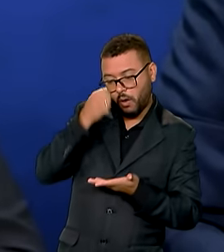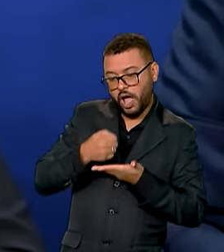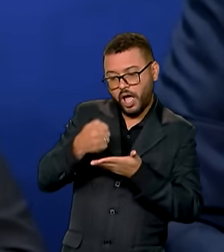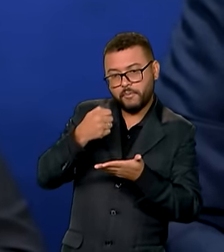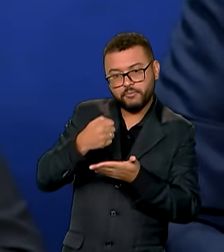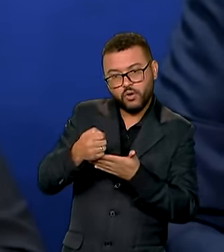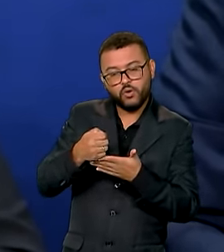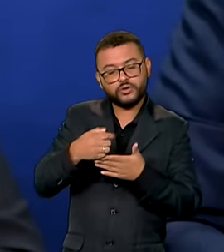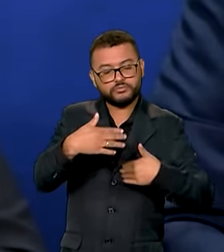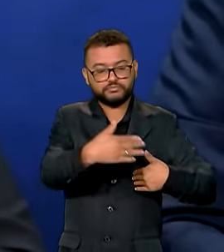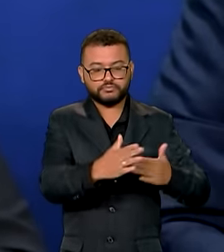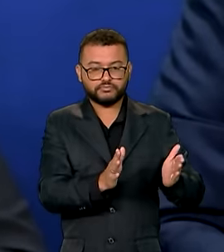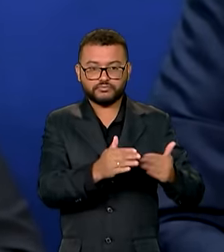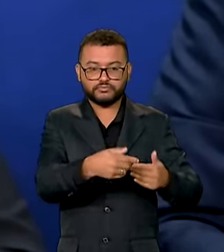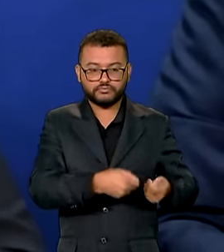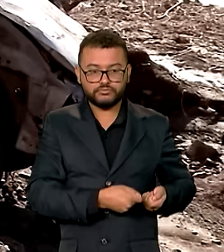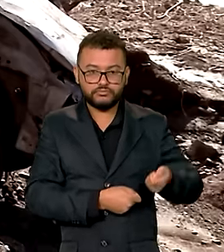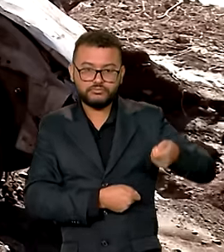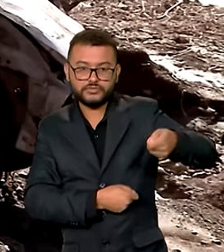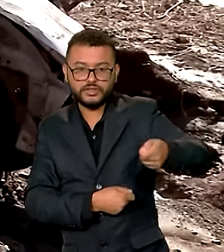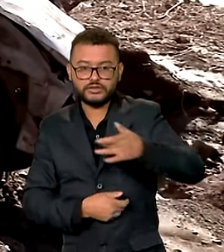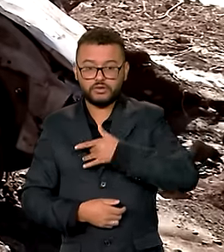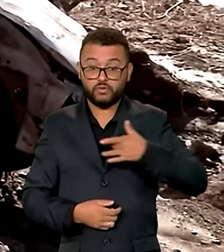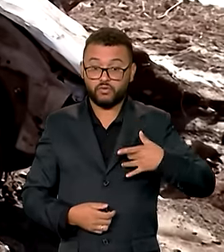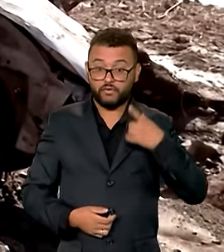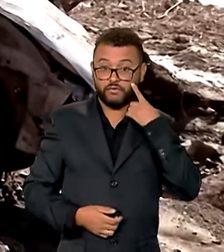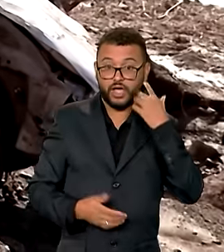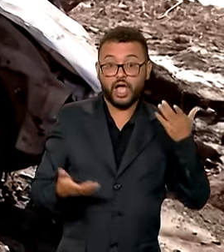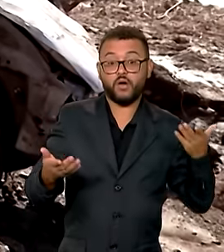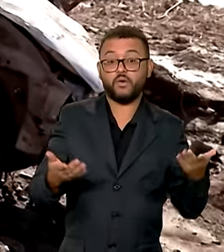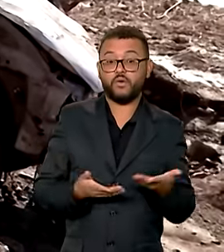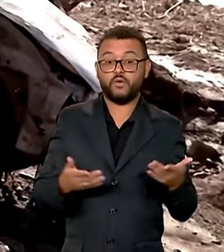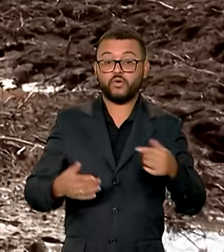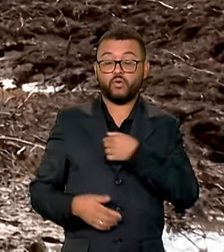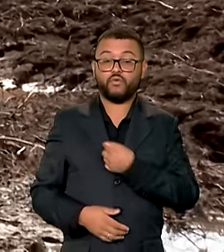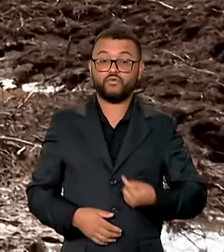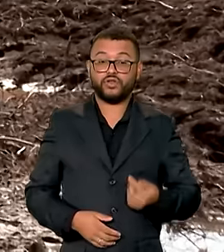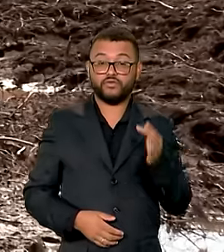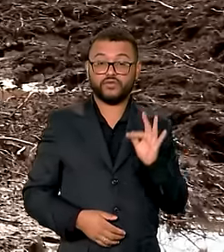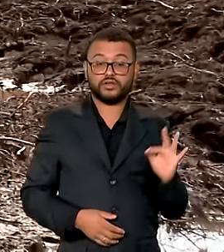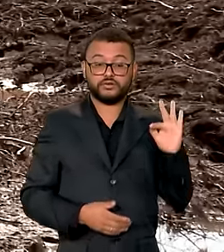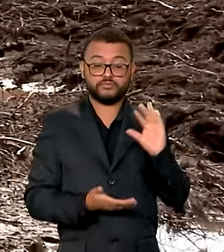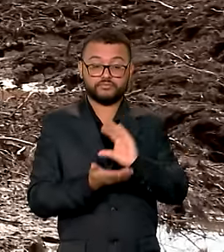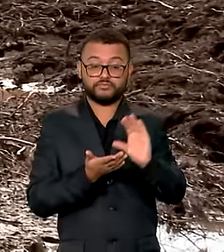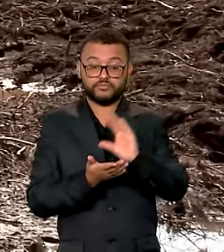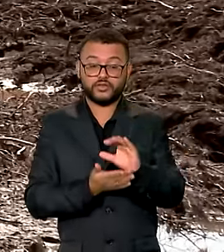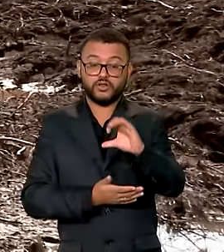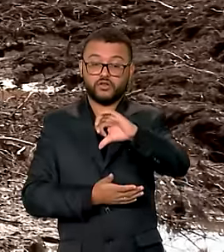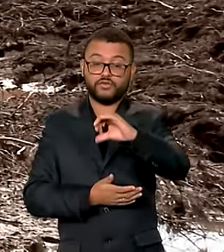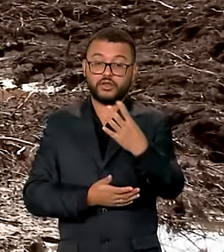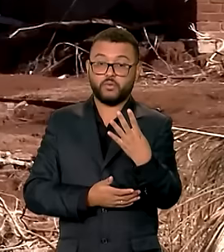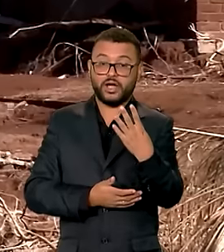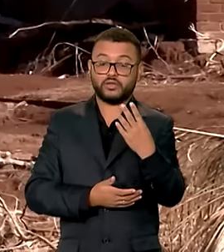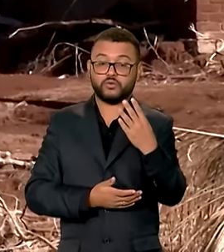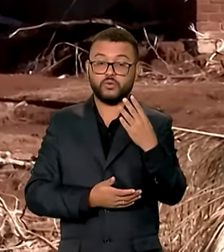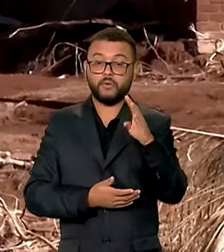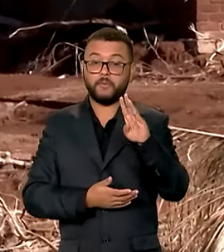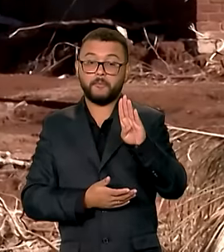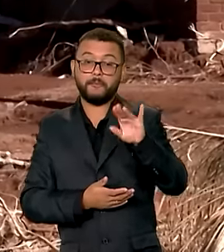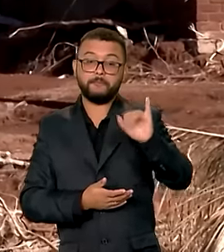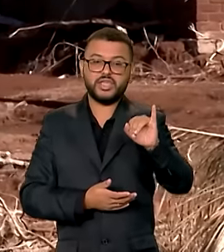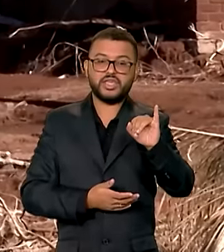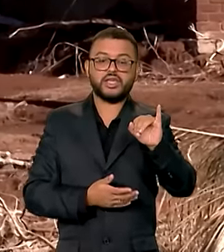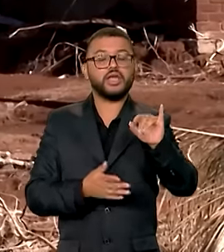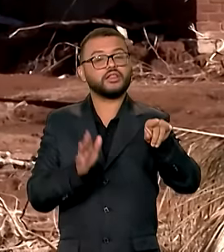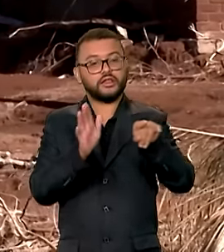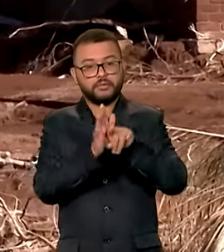dos kits que chegaram até o Estado do Rio Grande do Sul. Até agora, o governo federal já destinou R$ 94,3 bilhões